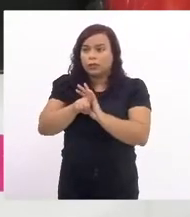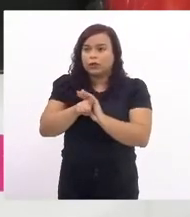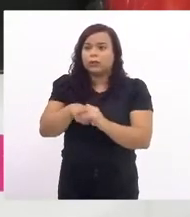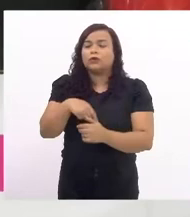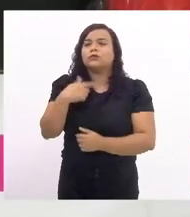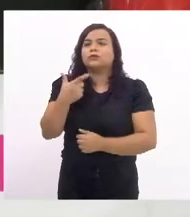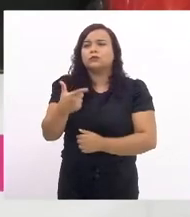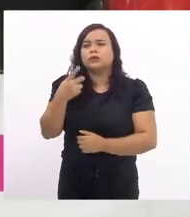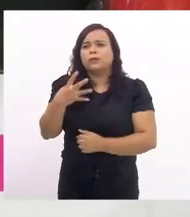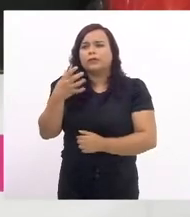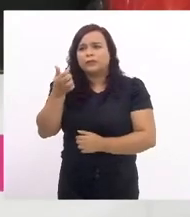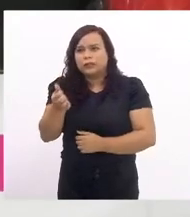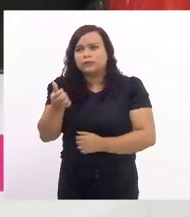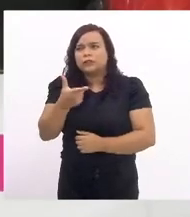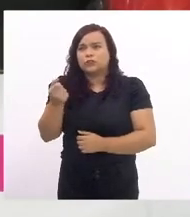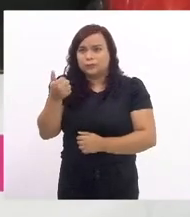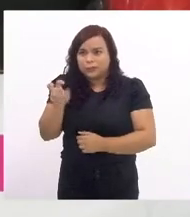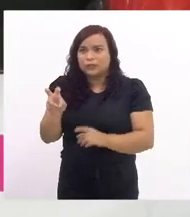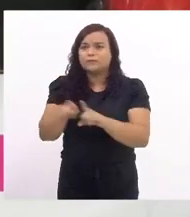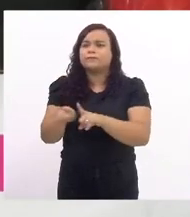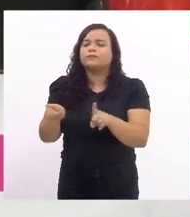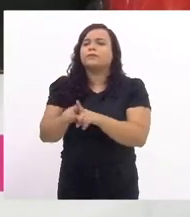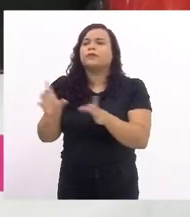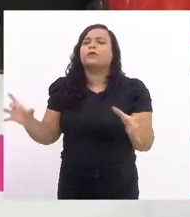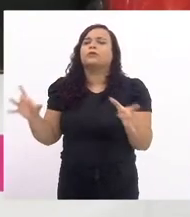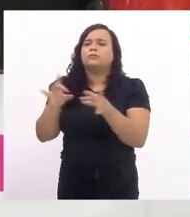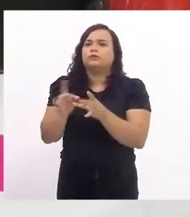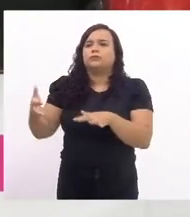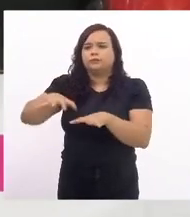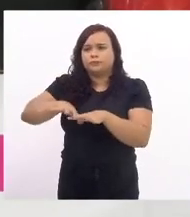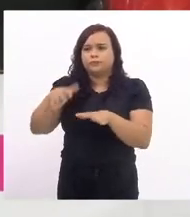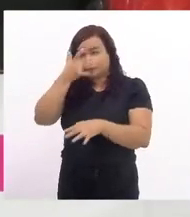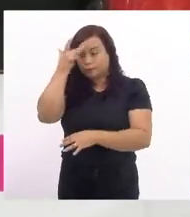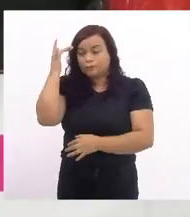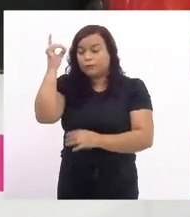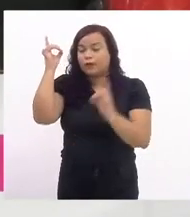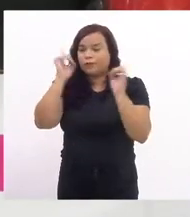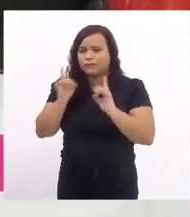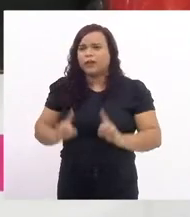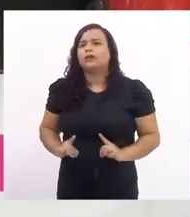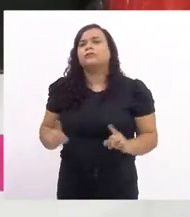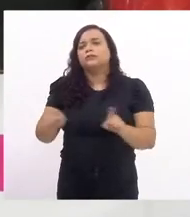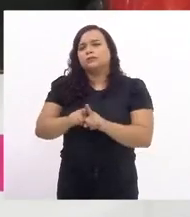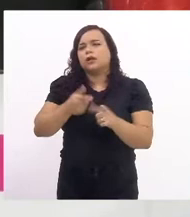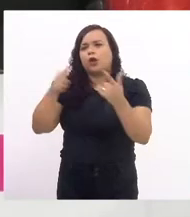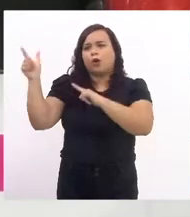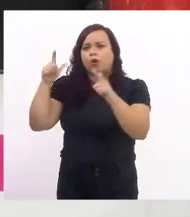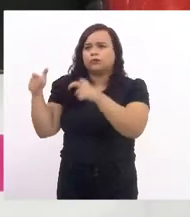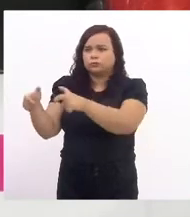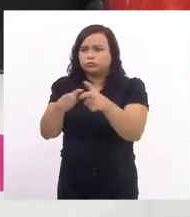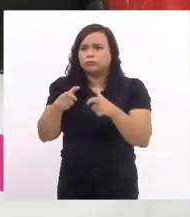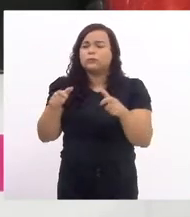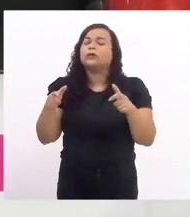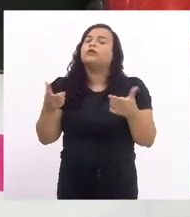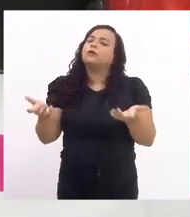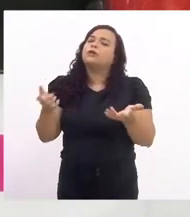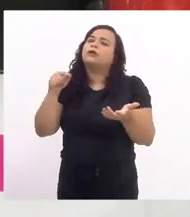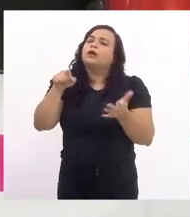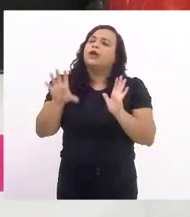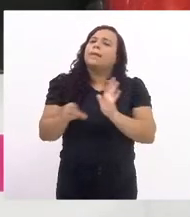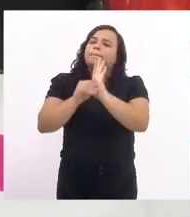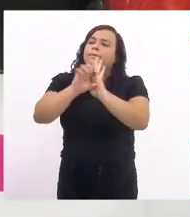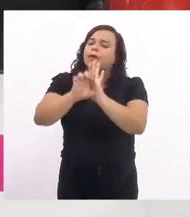estatuto da inclusão da pessoa com deficiência e da outras providências. Pareceres a emenda de plenário das